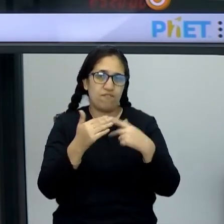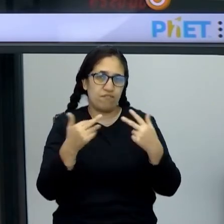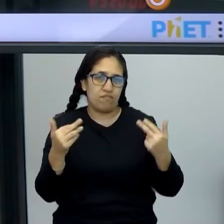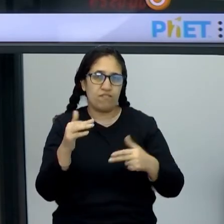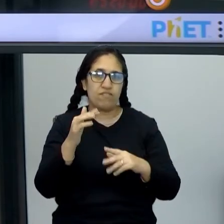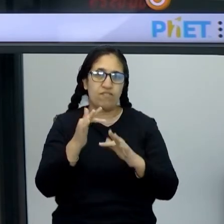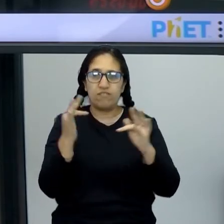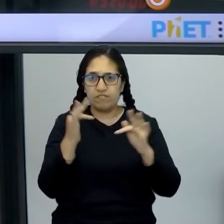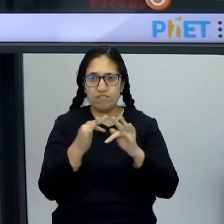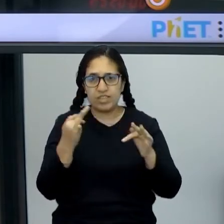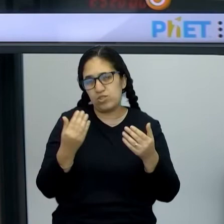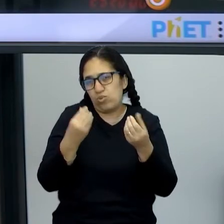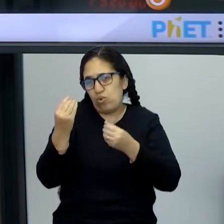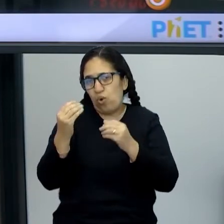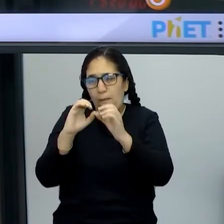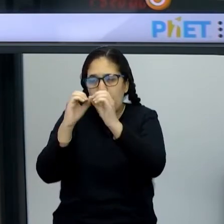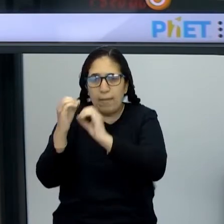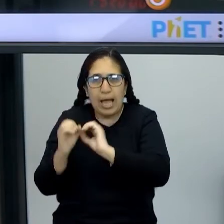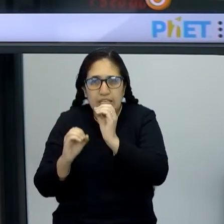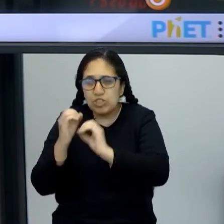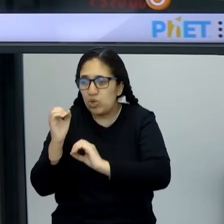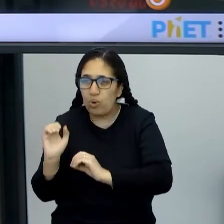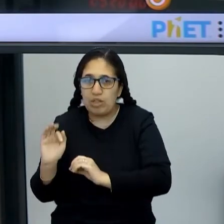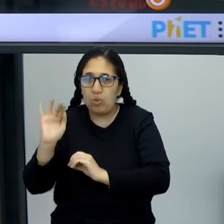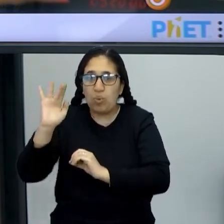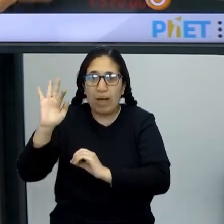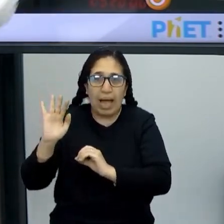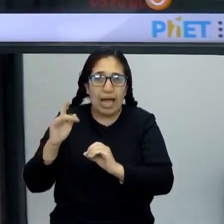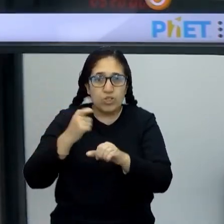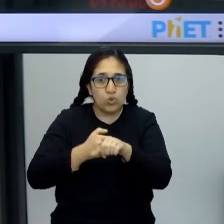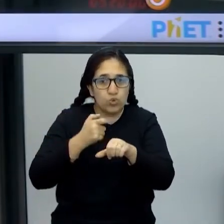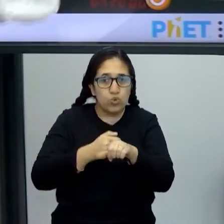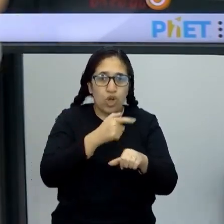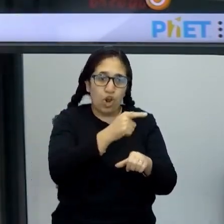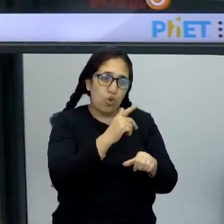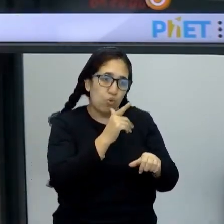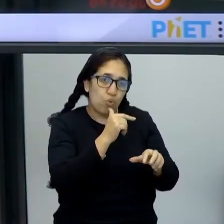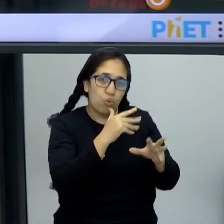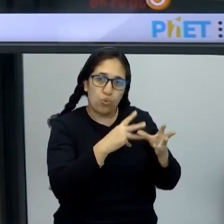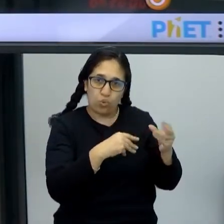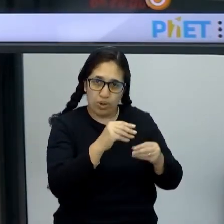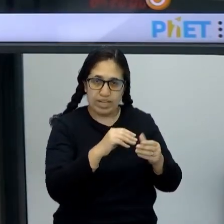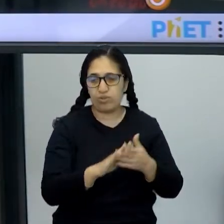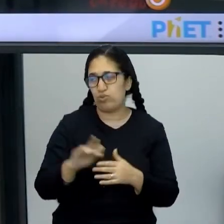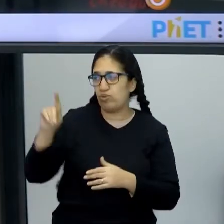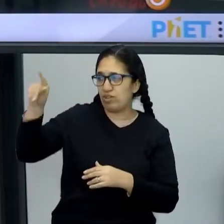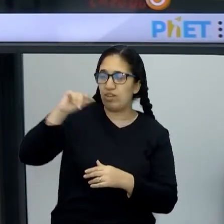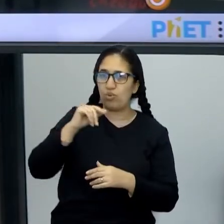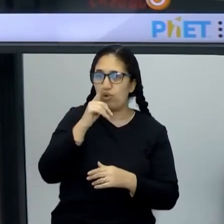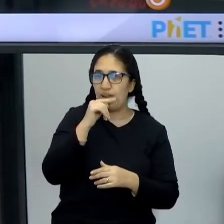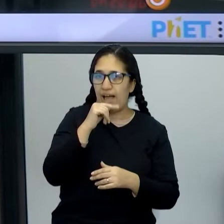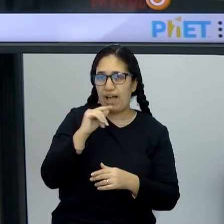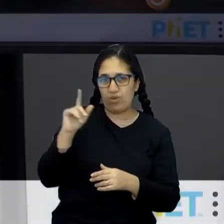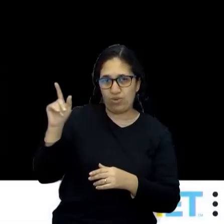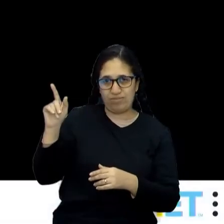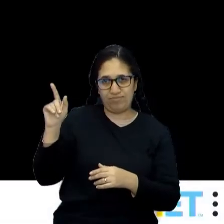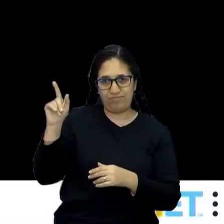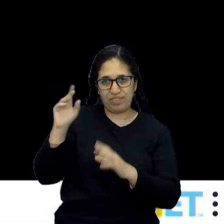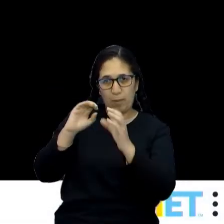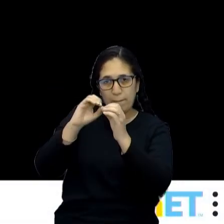partículas de um gás, de um sólido e de um líquido. Então, eu vou escolher aqui a água, ó. Peguei a água, veja que ela tem uma bolinha